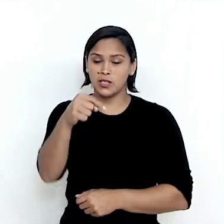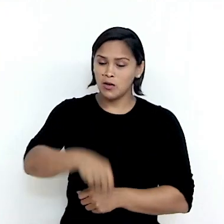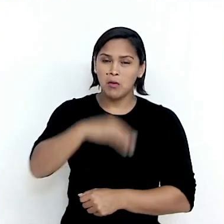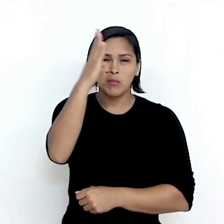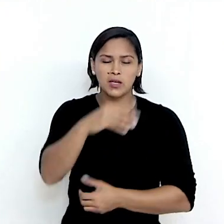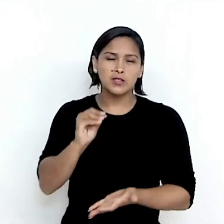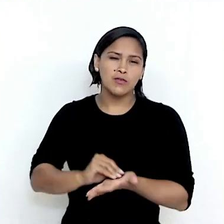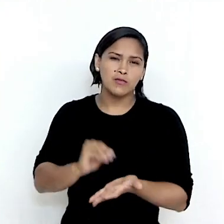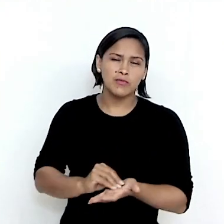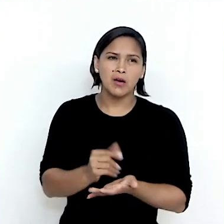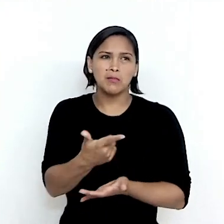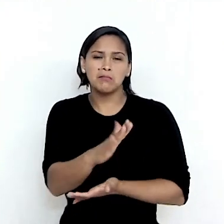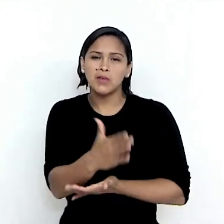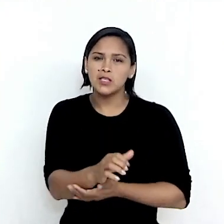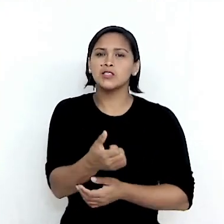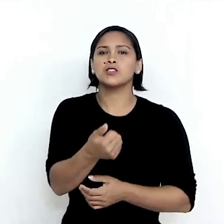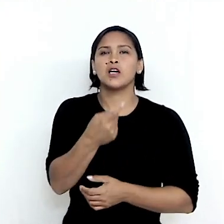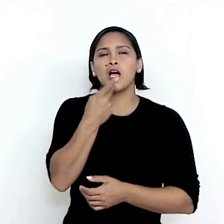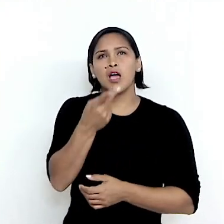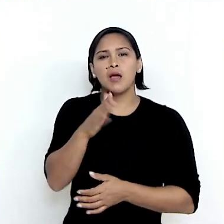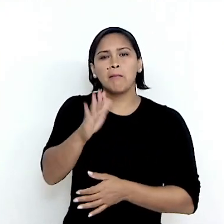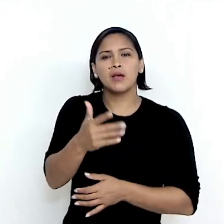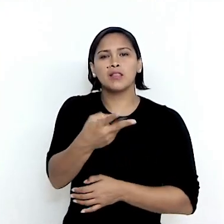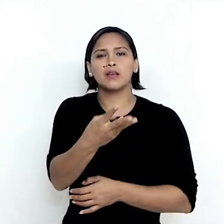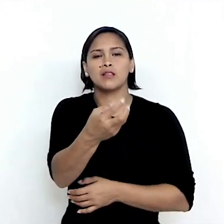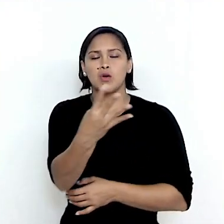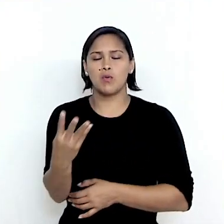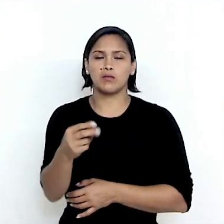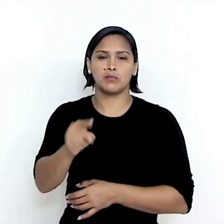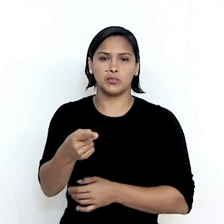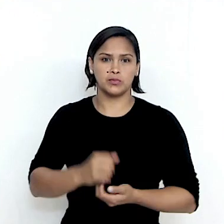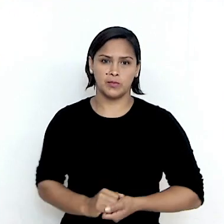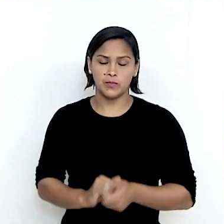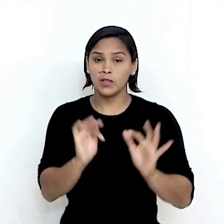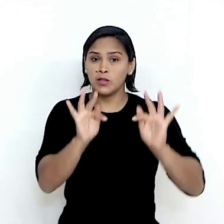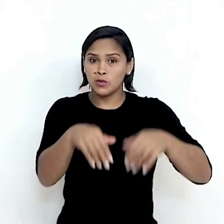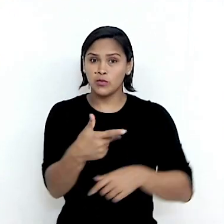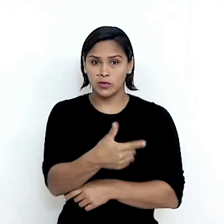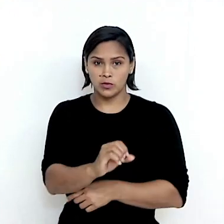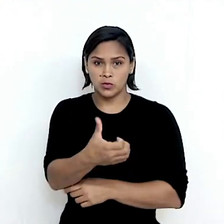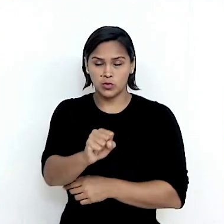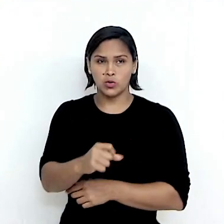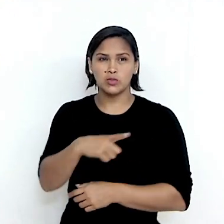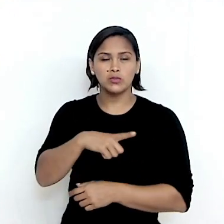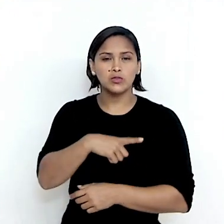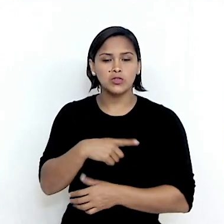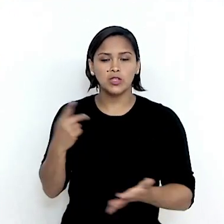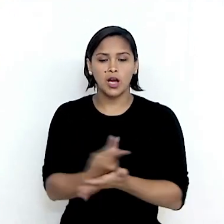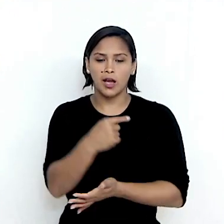conta, portanto, com um bom número de PTTs, estamos com 34 pontos. No final de 2018, havia